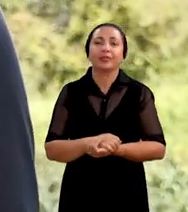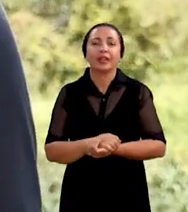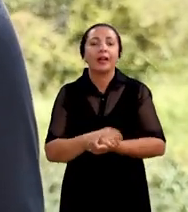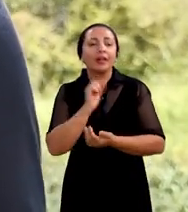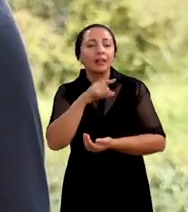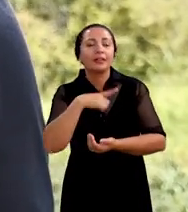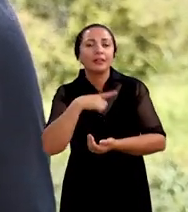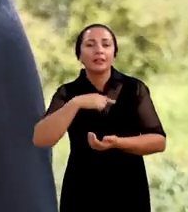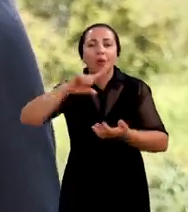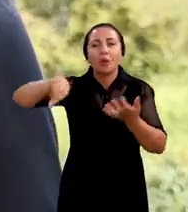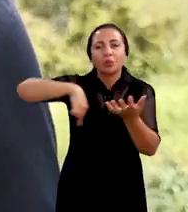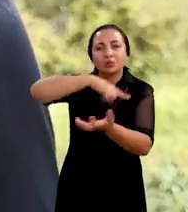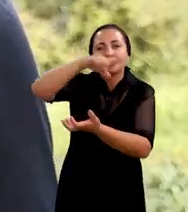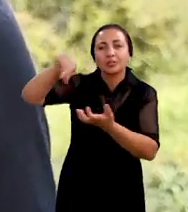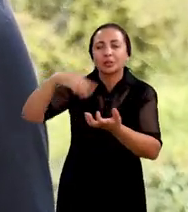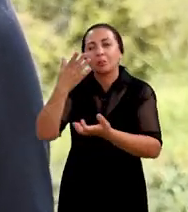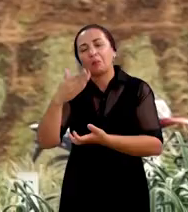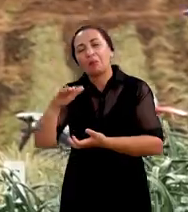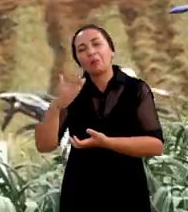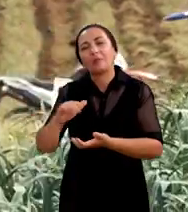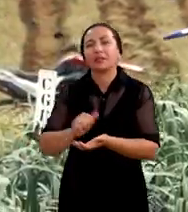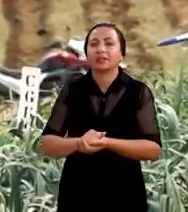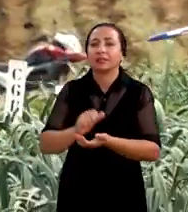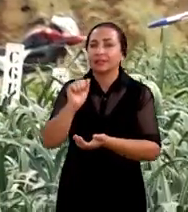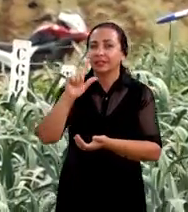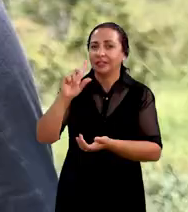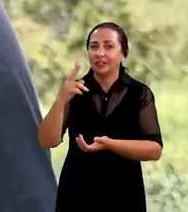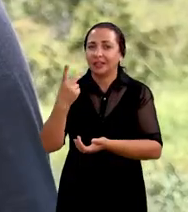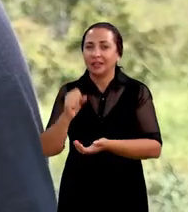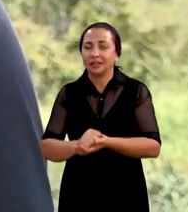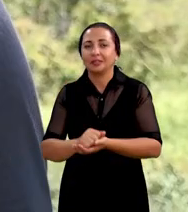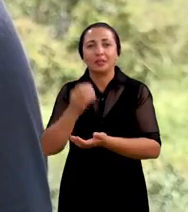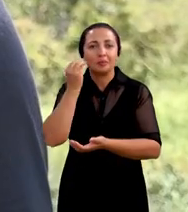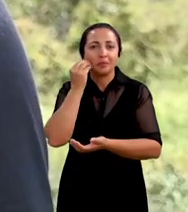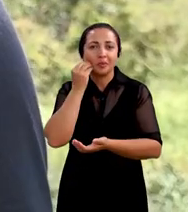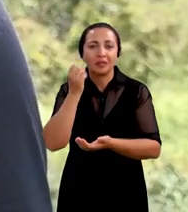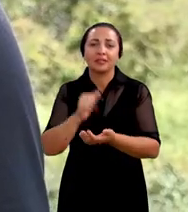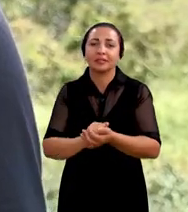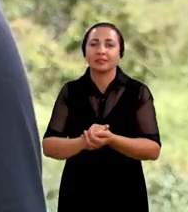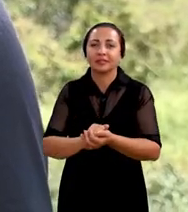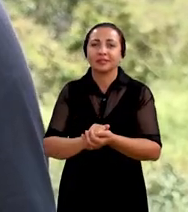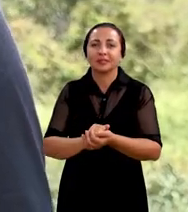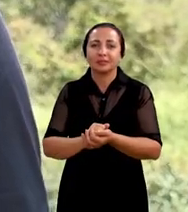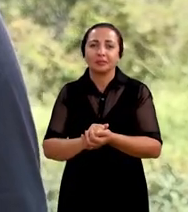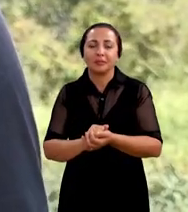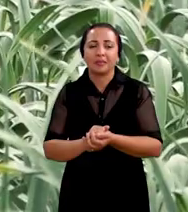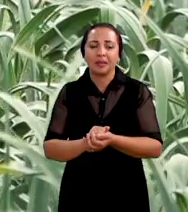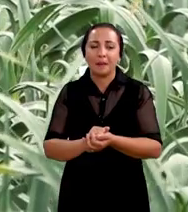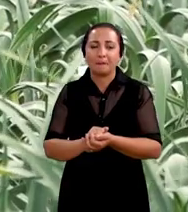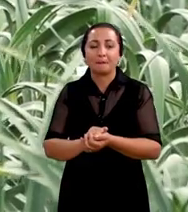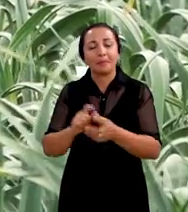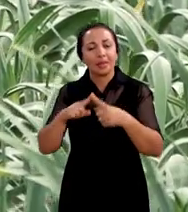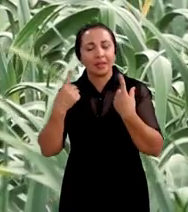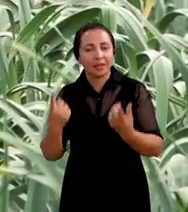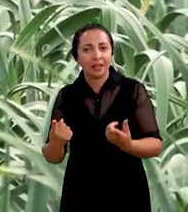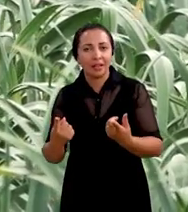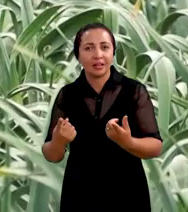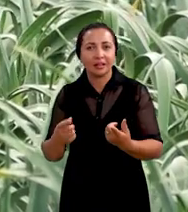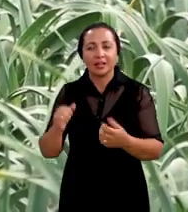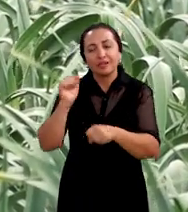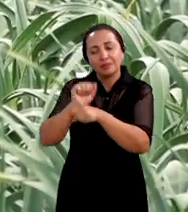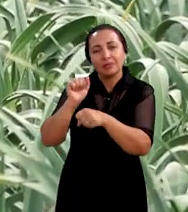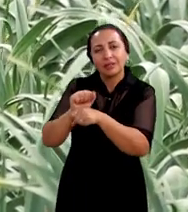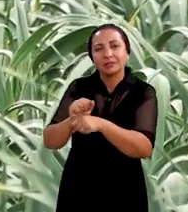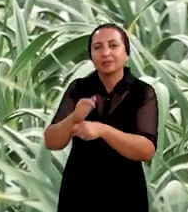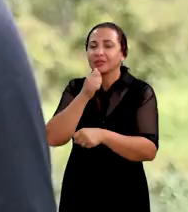tem um ciclo intermediário algumas cultivares já mostram a adaptação mas